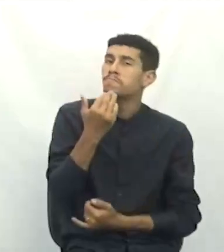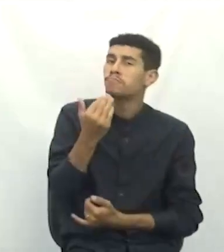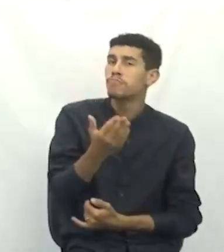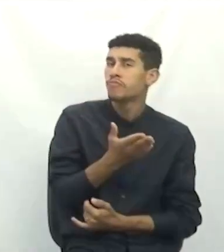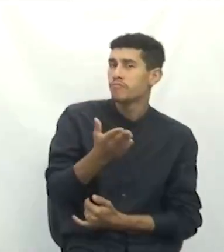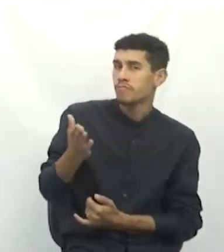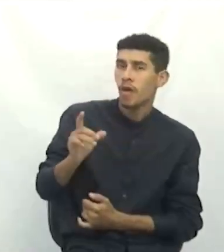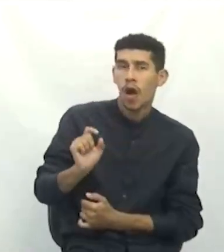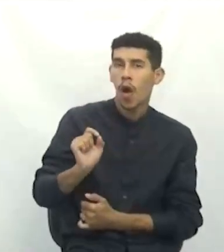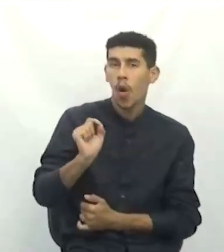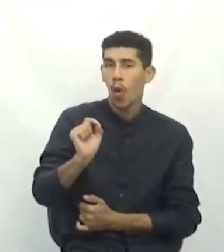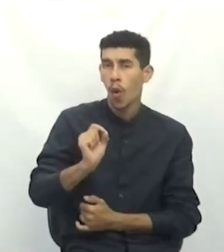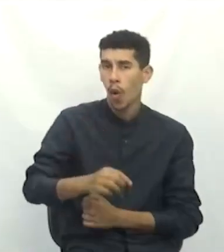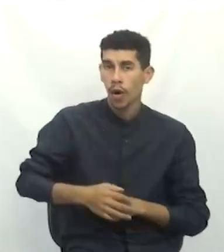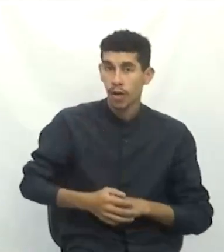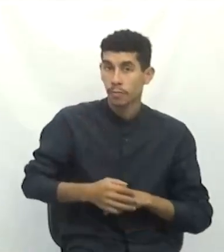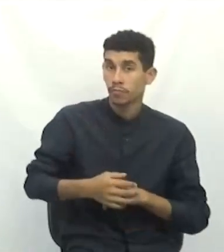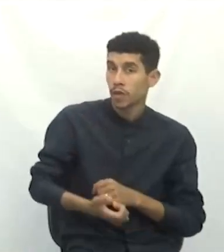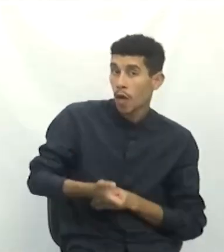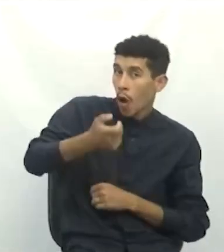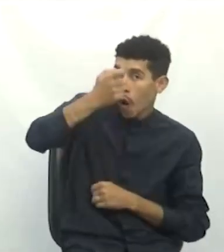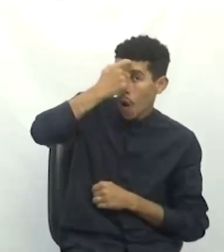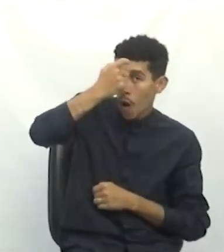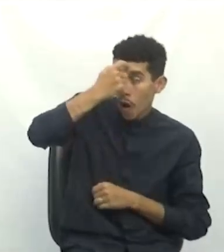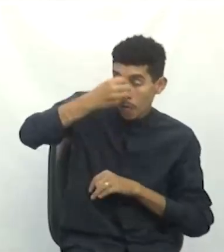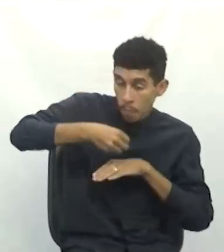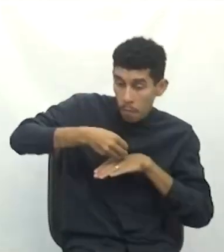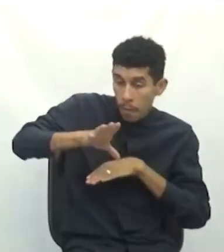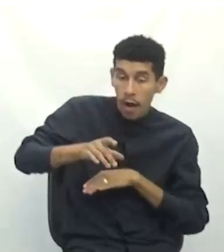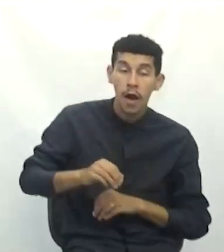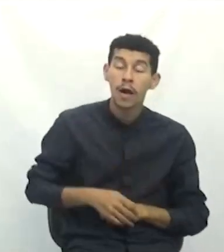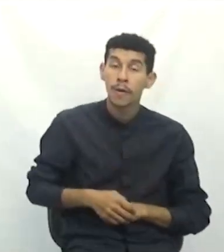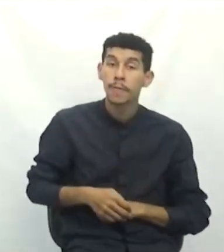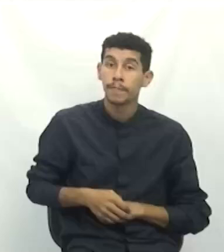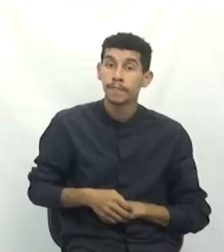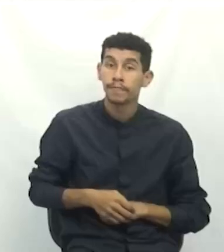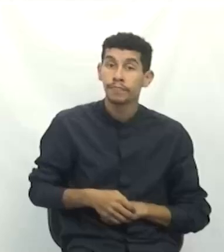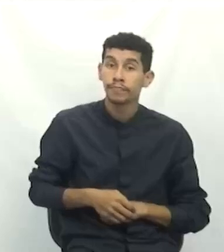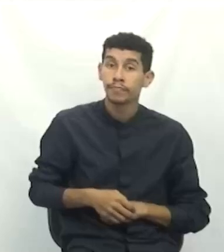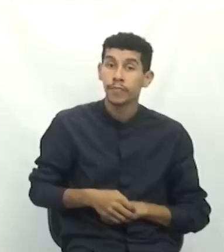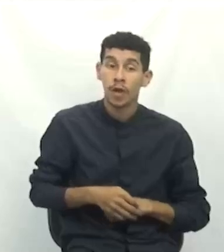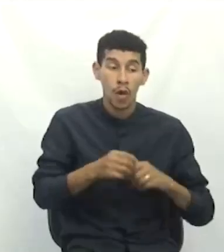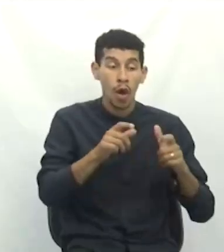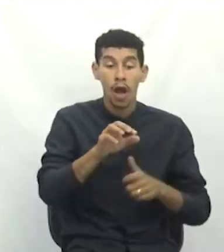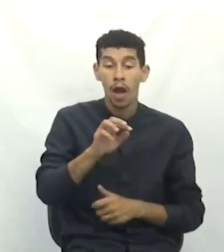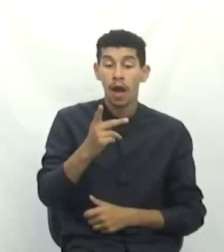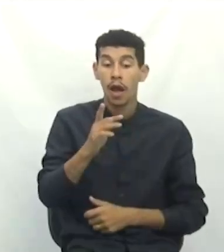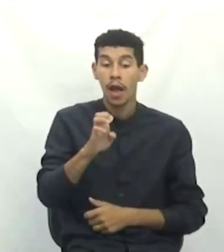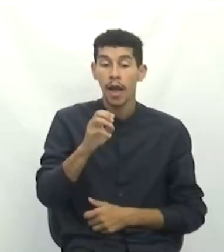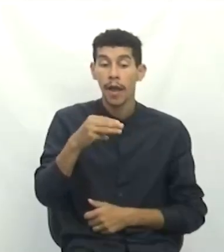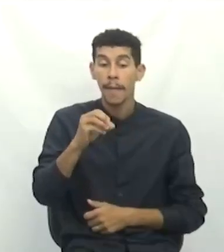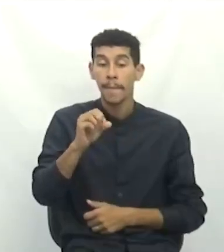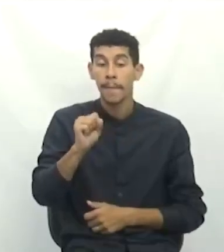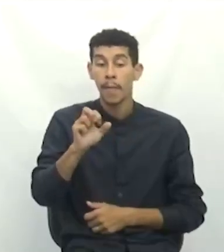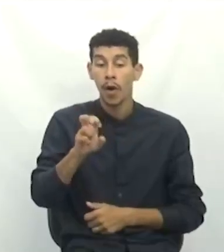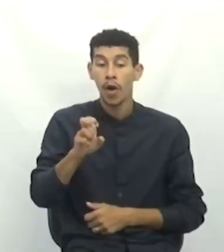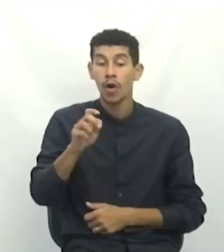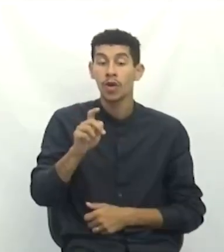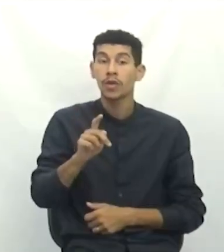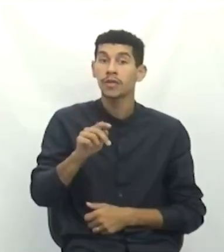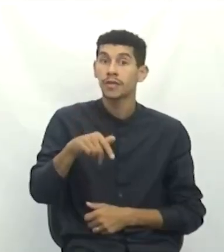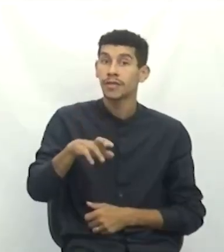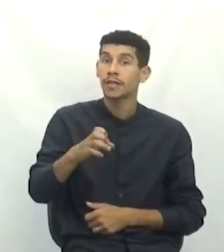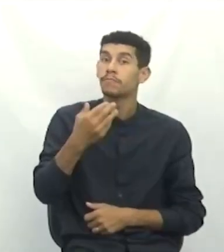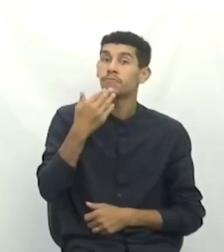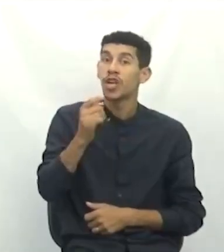e conscientização. O Emosc está pedindo voluntários para doação de sangue. Estamos precisando hoje, a